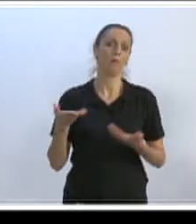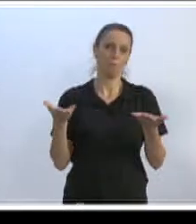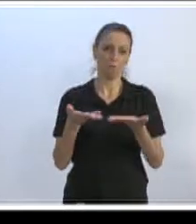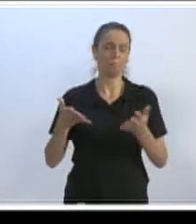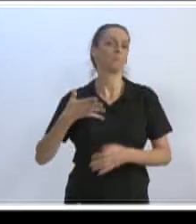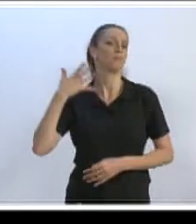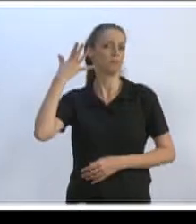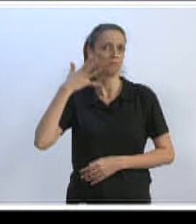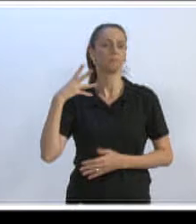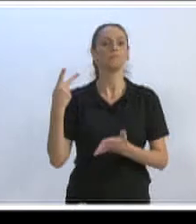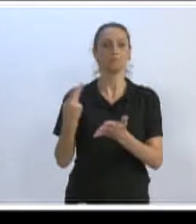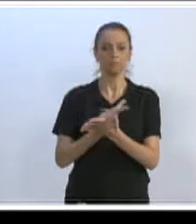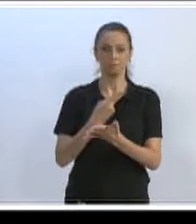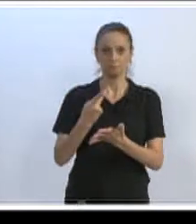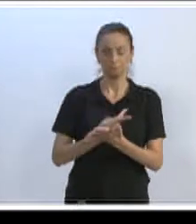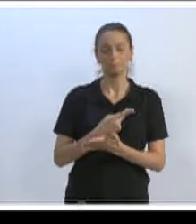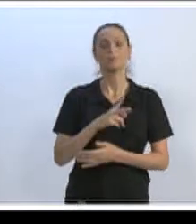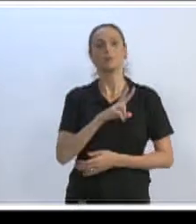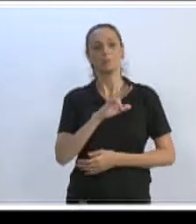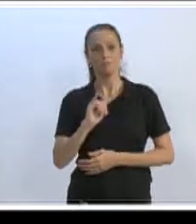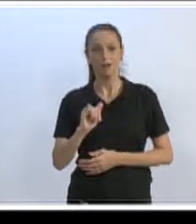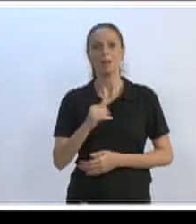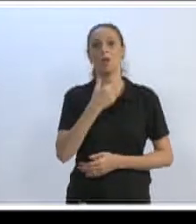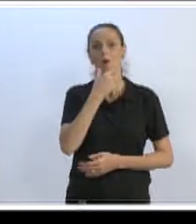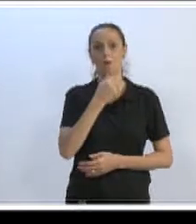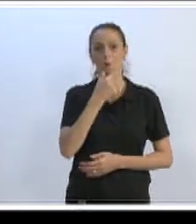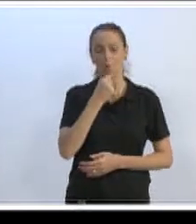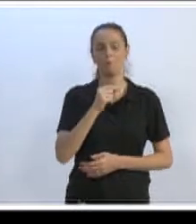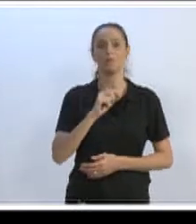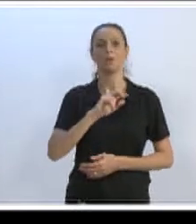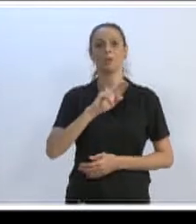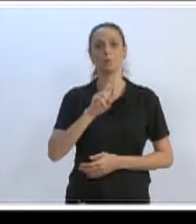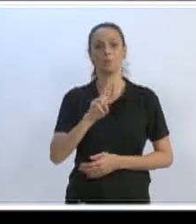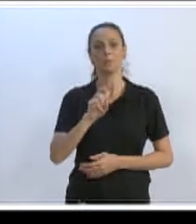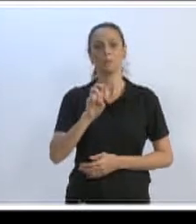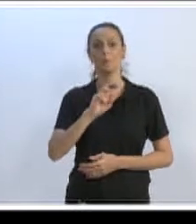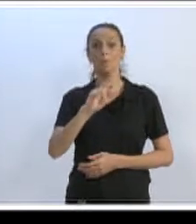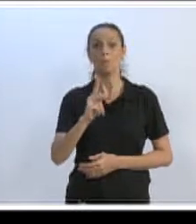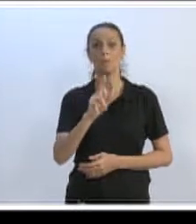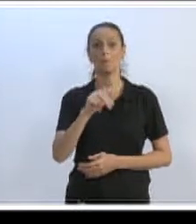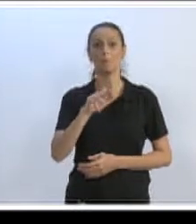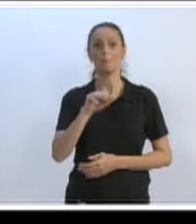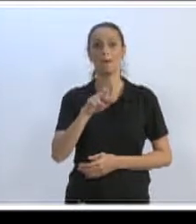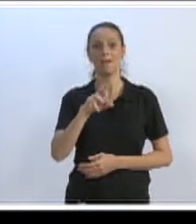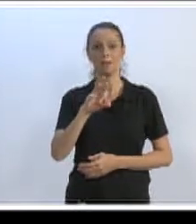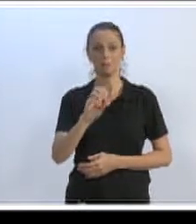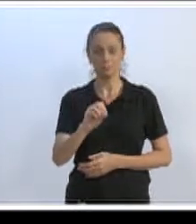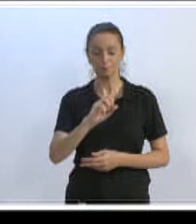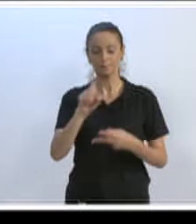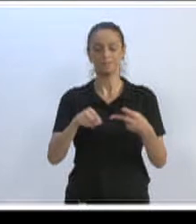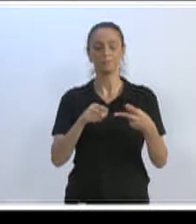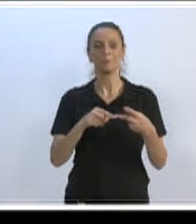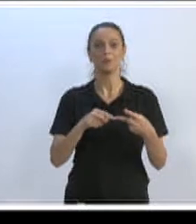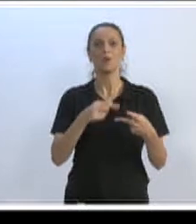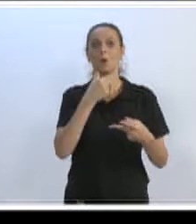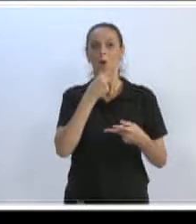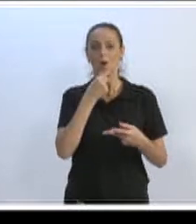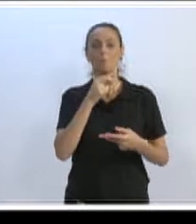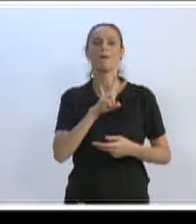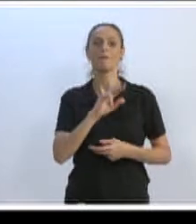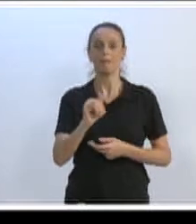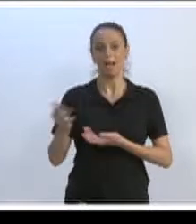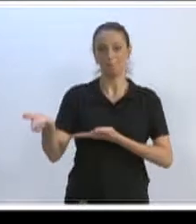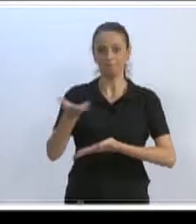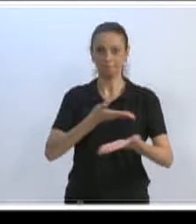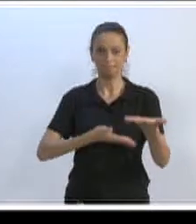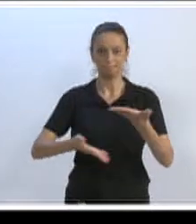e a transformação. Os palestrantes vão ser o Humberto Rogério e o Oganildo, com a mediação do Dotepepe Cedrez